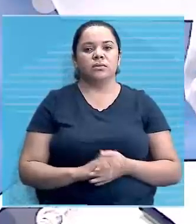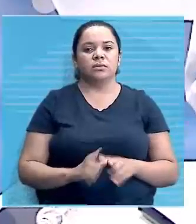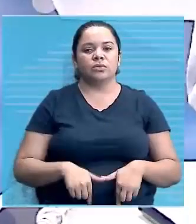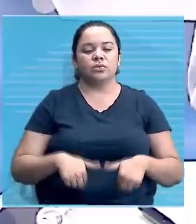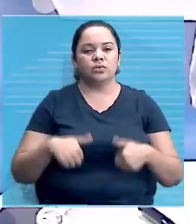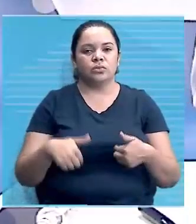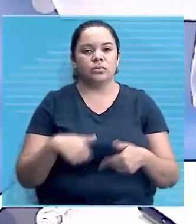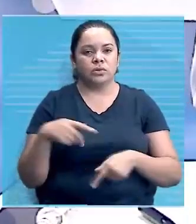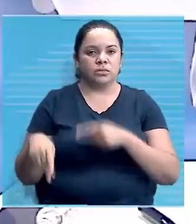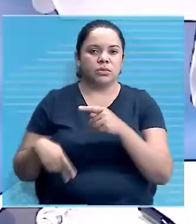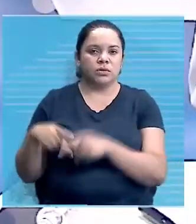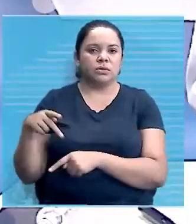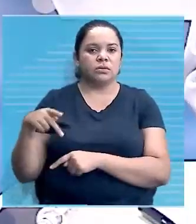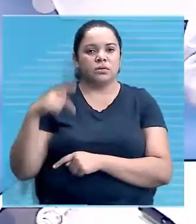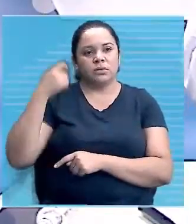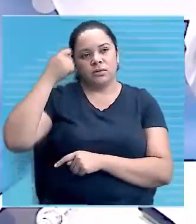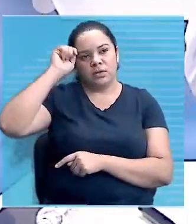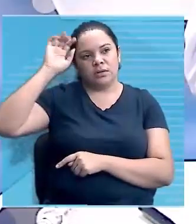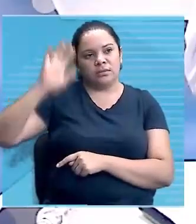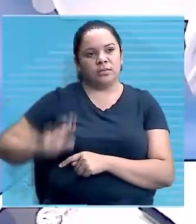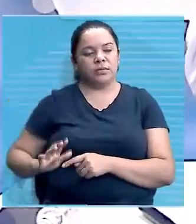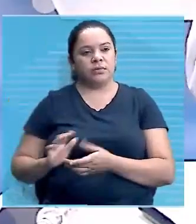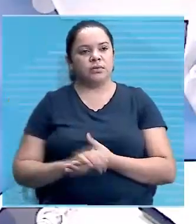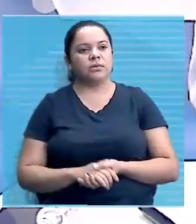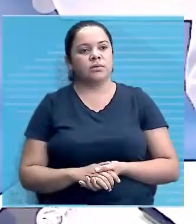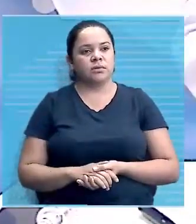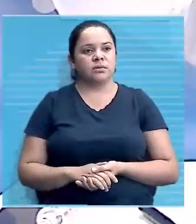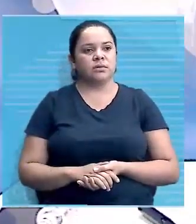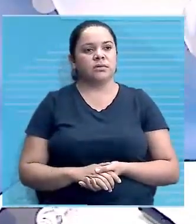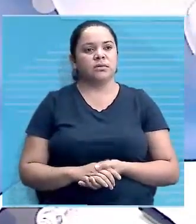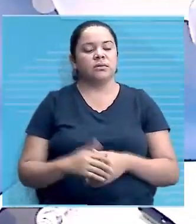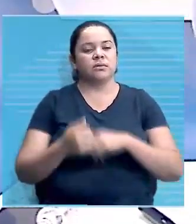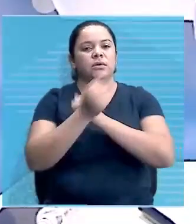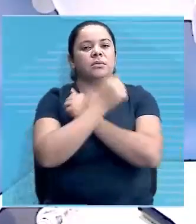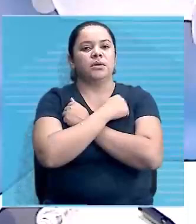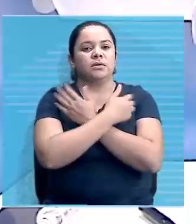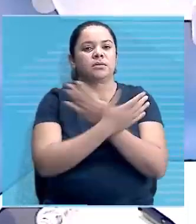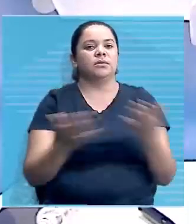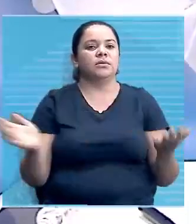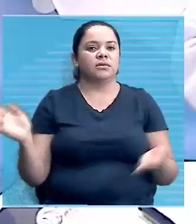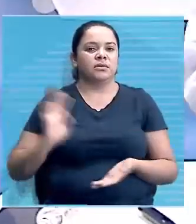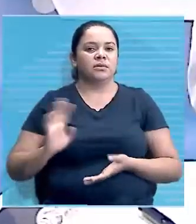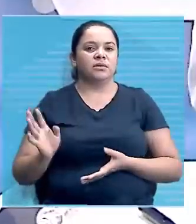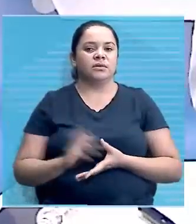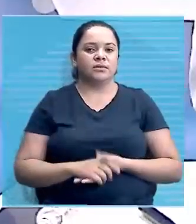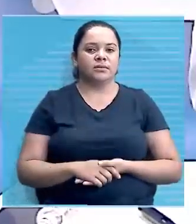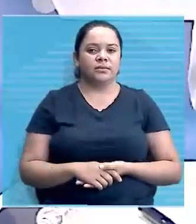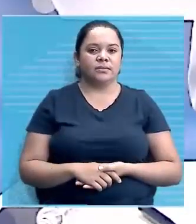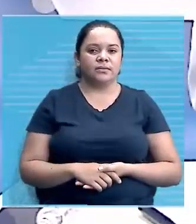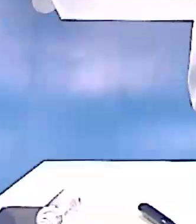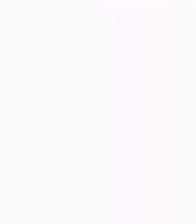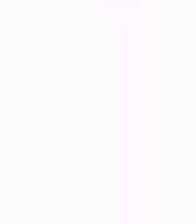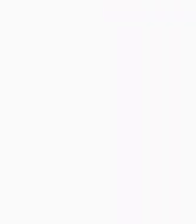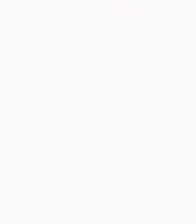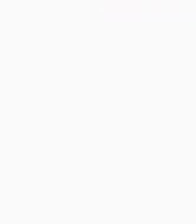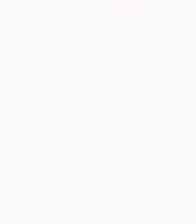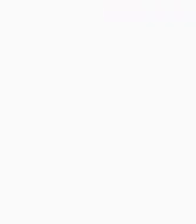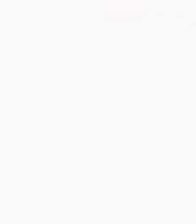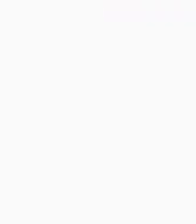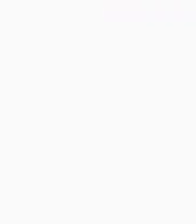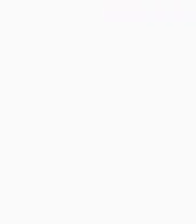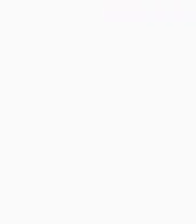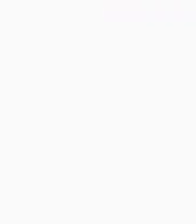à dominação imperialista. Um abraço virtual e até a próxima aula. e